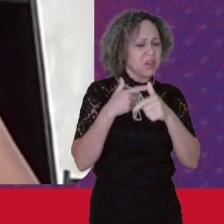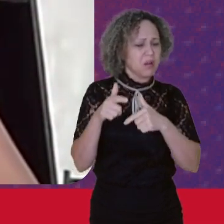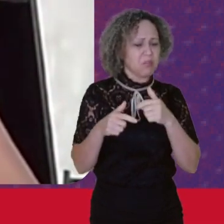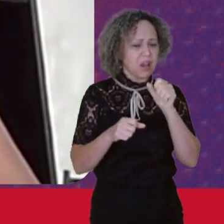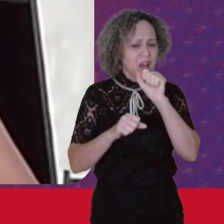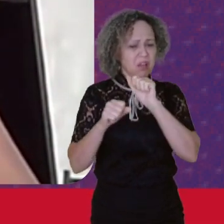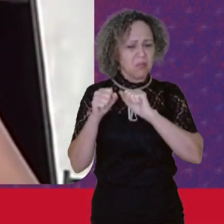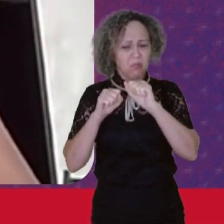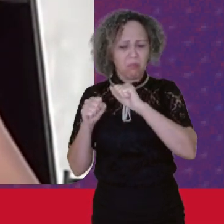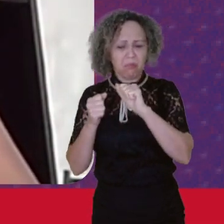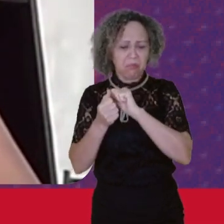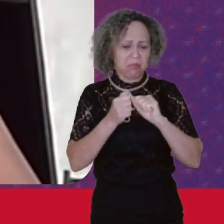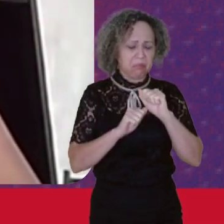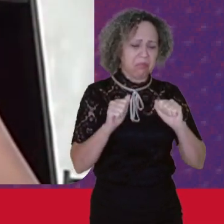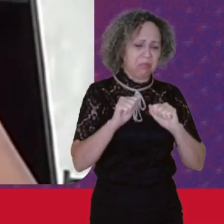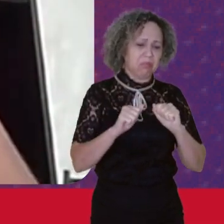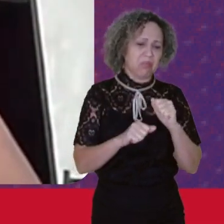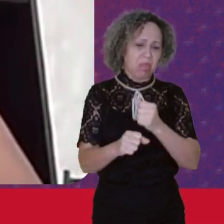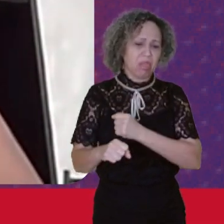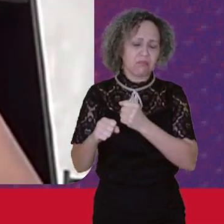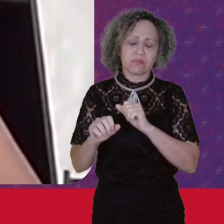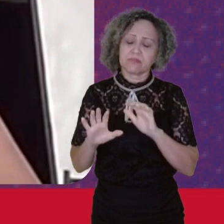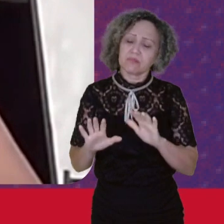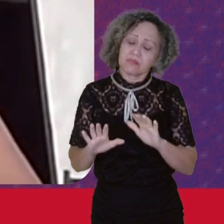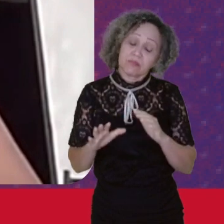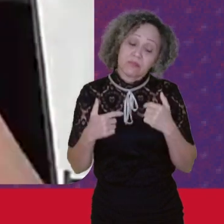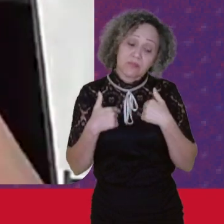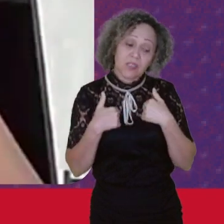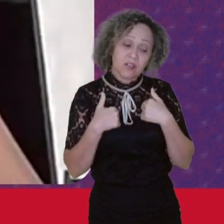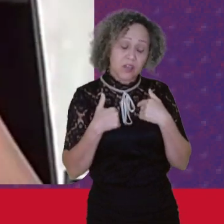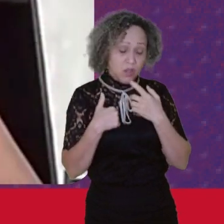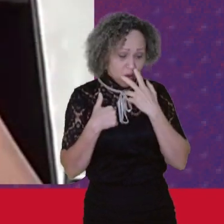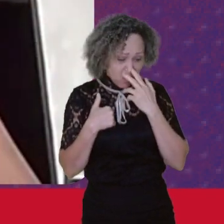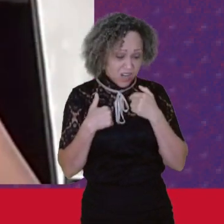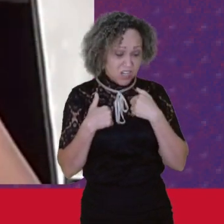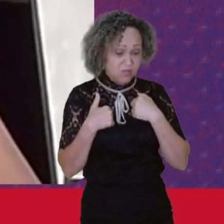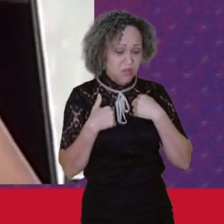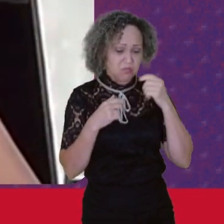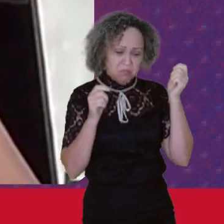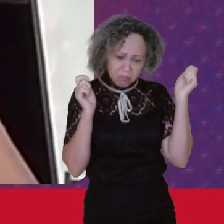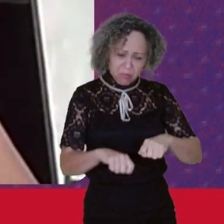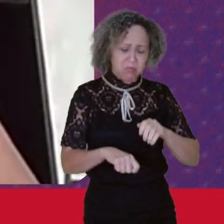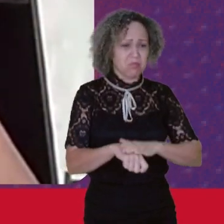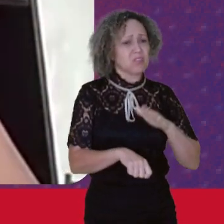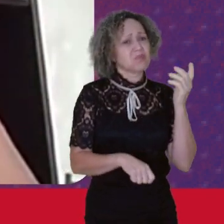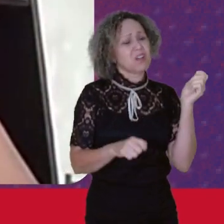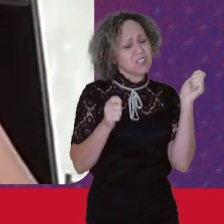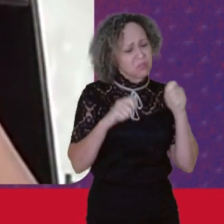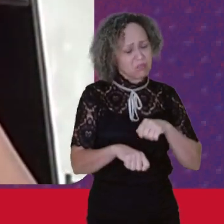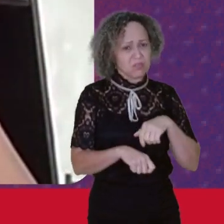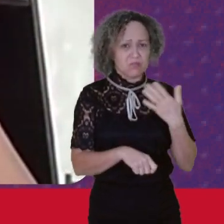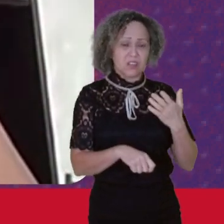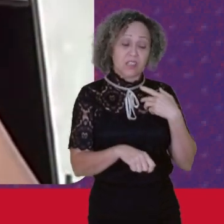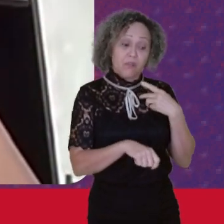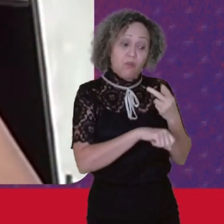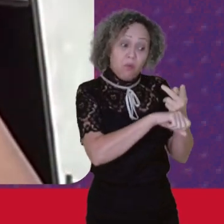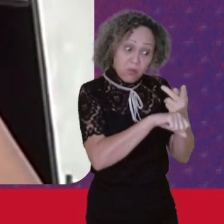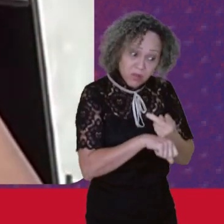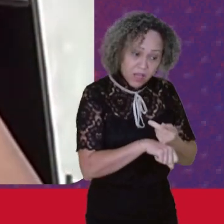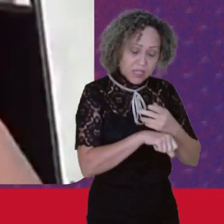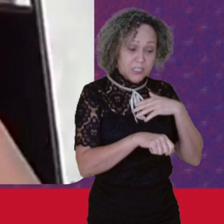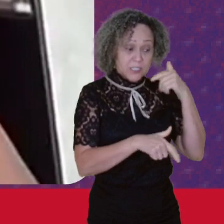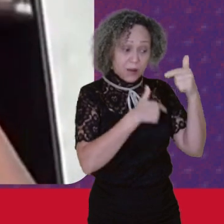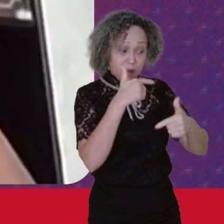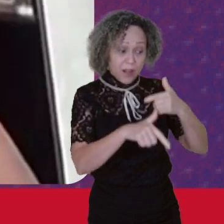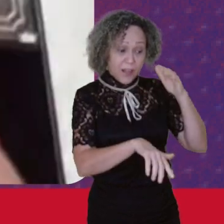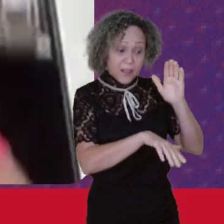Capacidade para mais E eu Por isso que eu vou Sempre em busca Realmente da minha área Do que Eu sou formada Do que Tenho